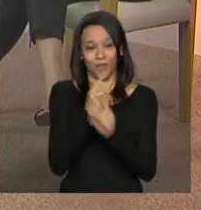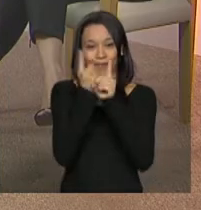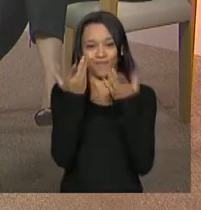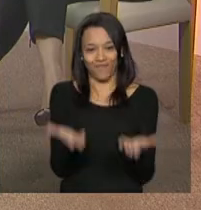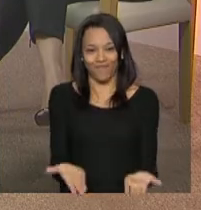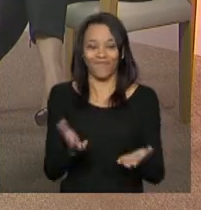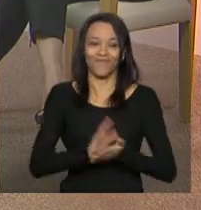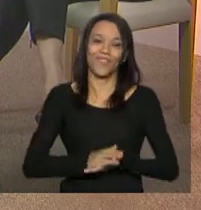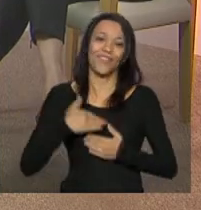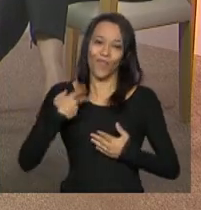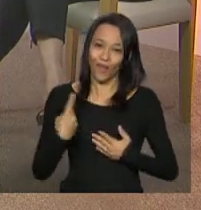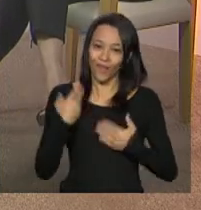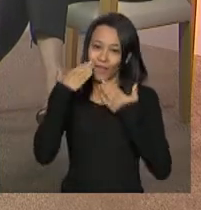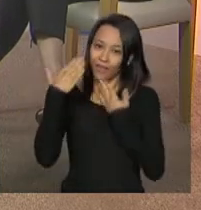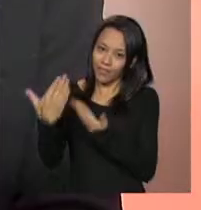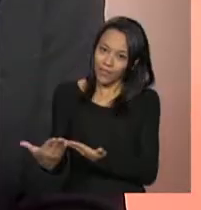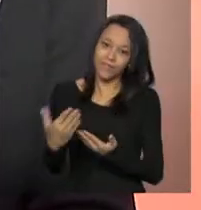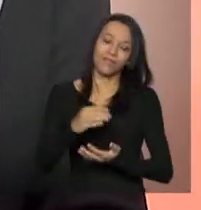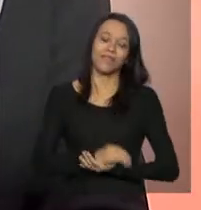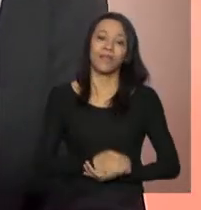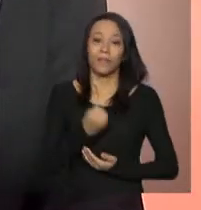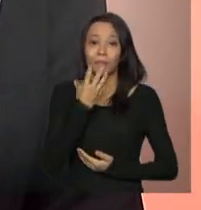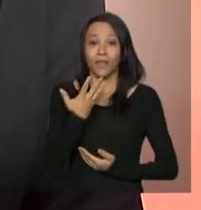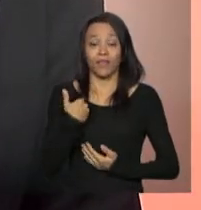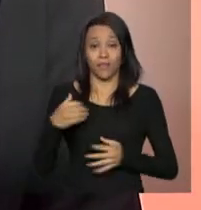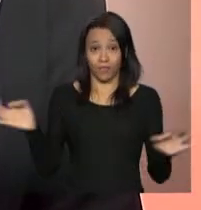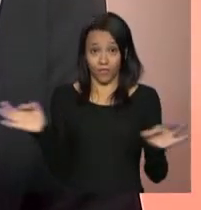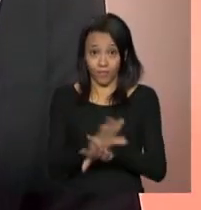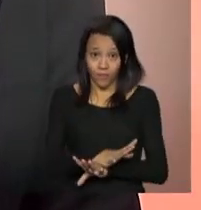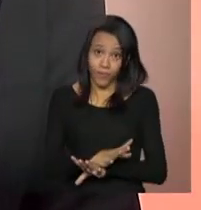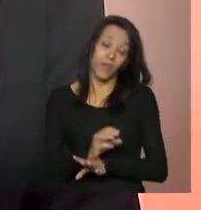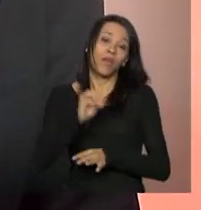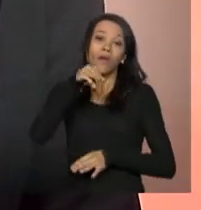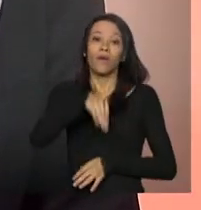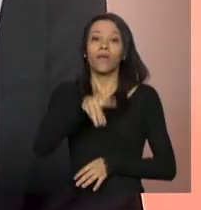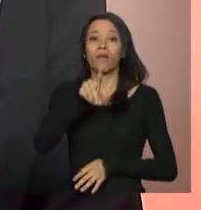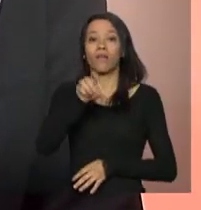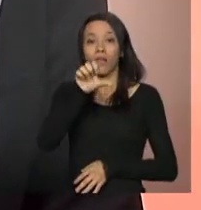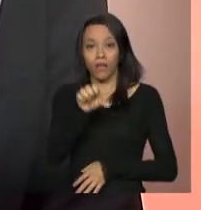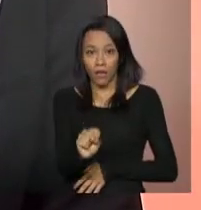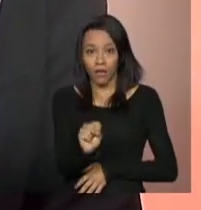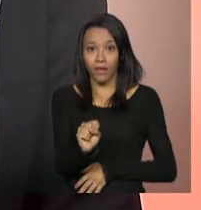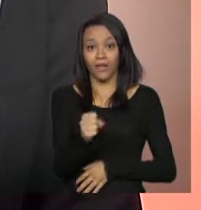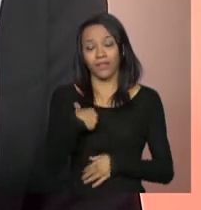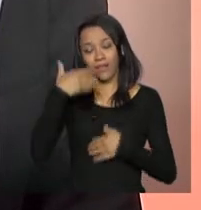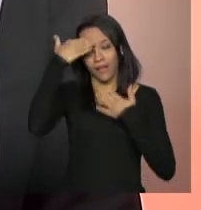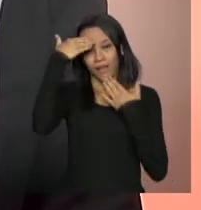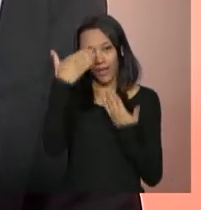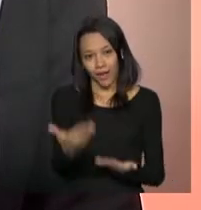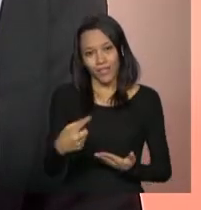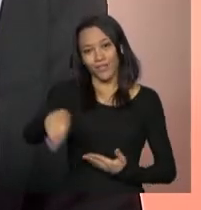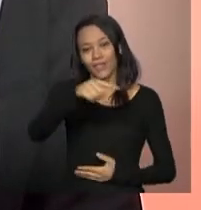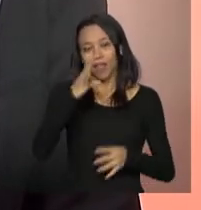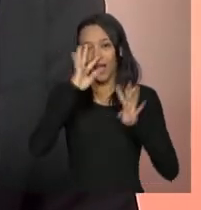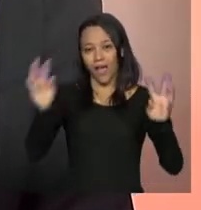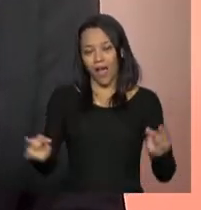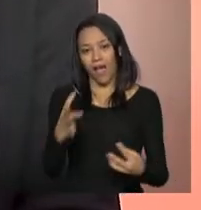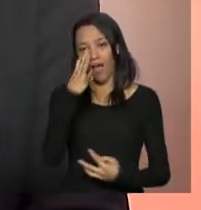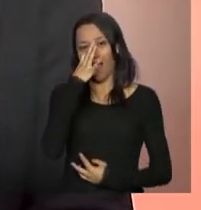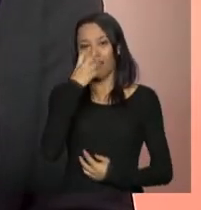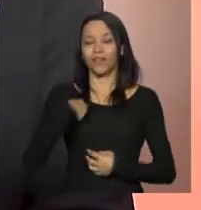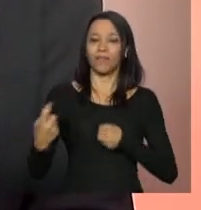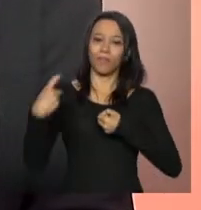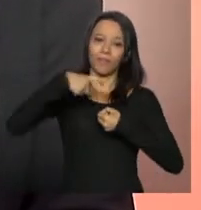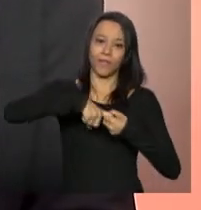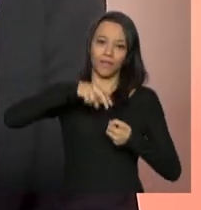obrigada a gente que agradece bem nós ficamos por aqui o Ministério do Desenvolvimento Social e Combate à Fome agradece a sua audiência e a parceria com a